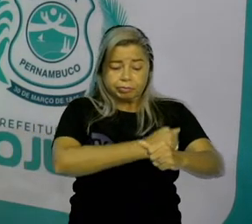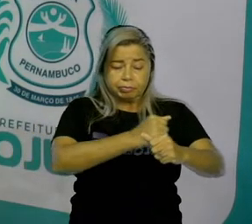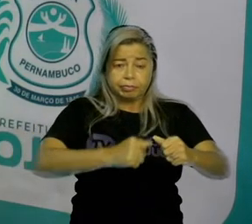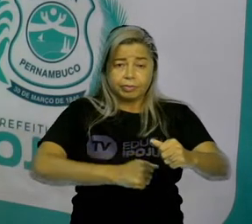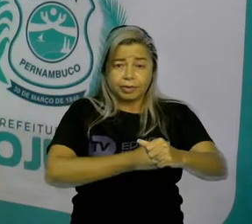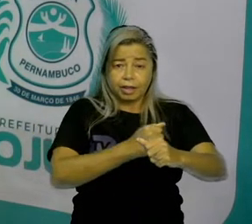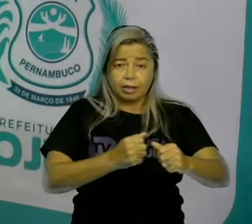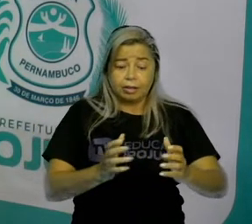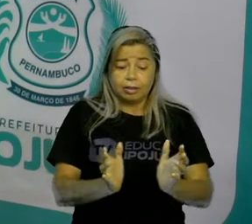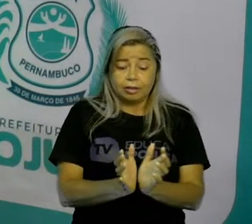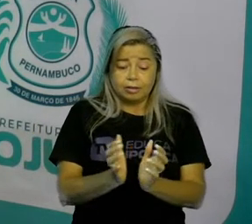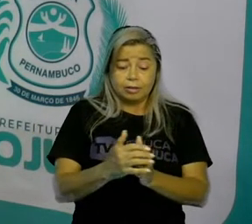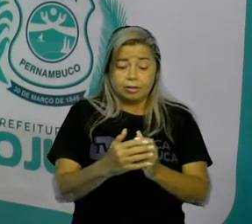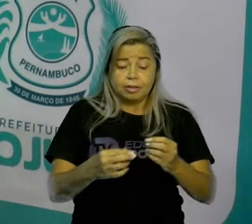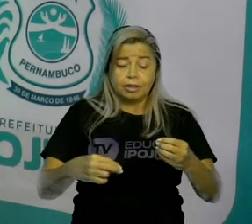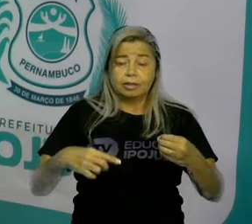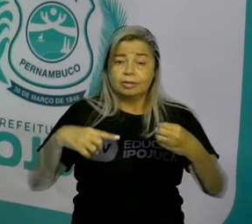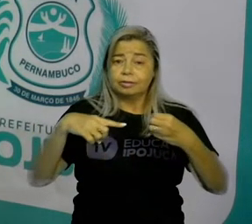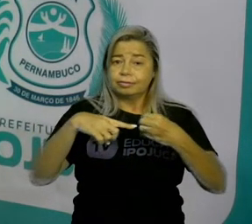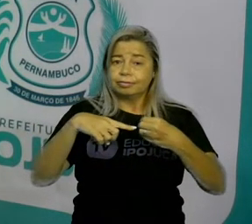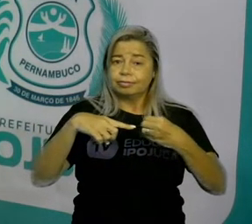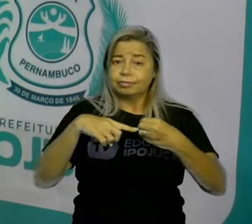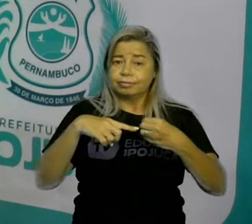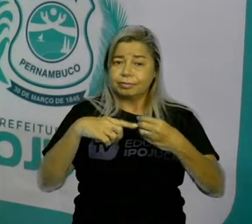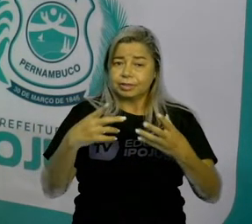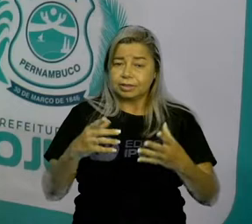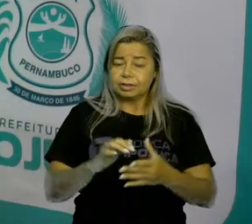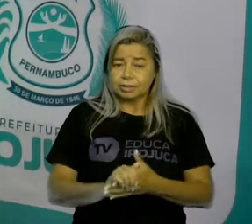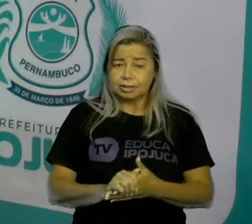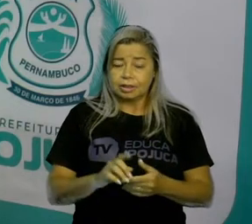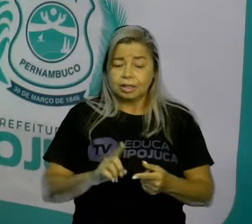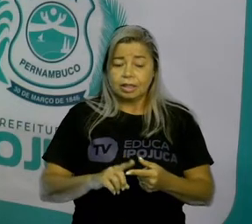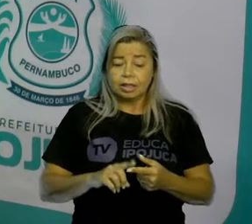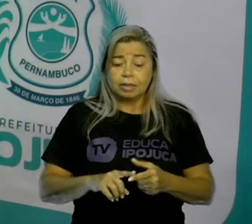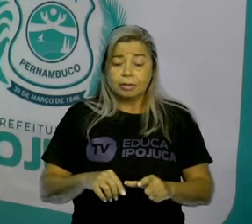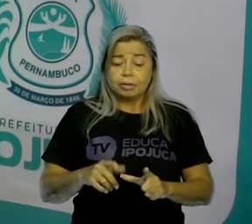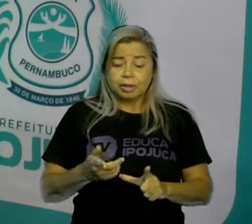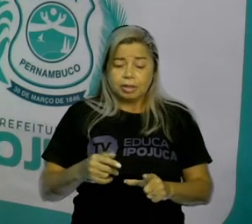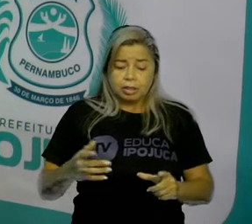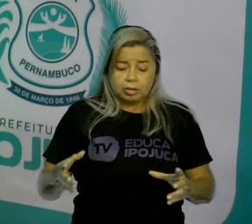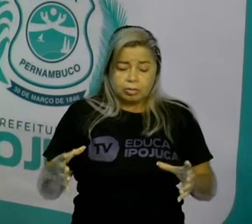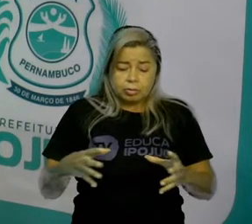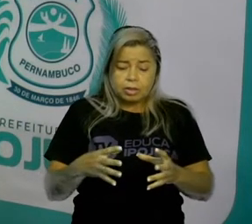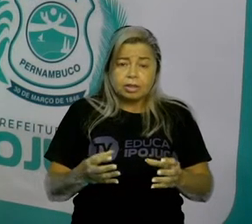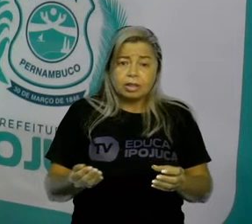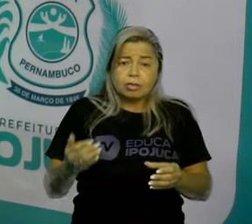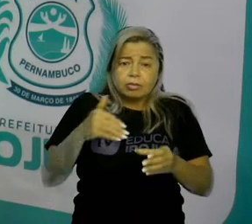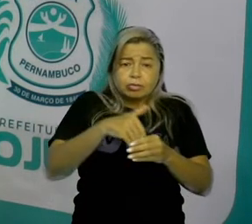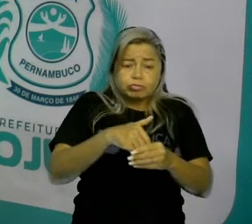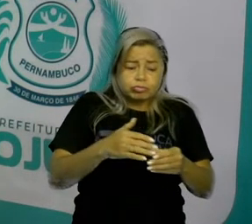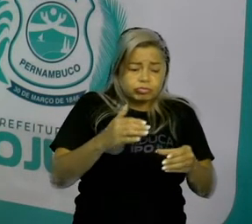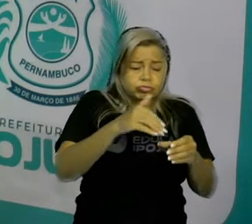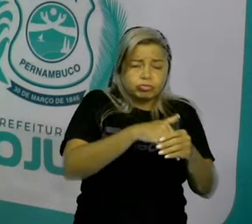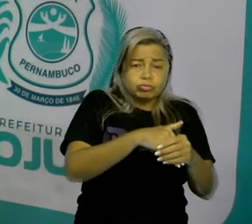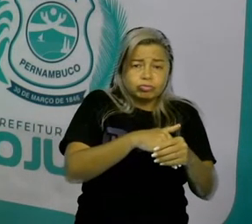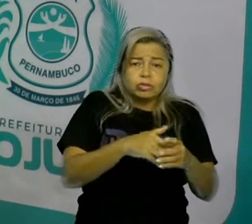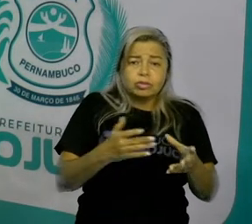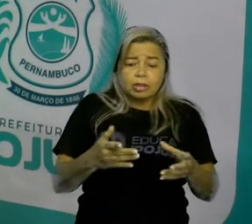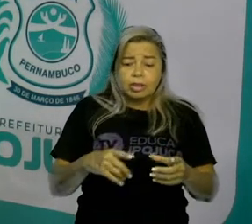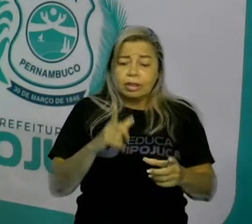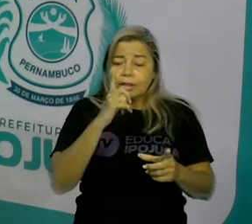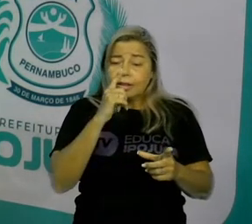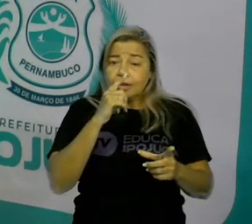alimentos sólidos e líquidos, dominação das plantas e a adoção de